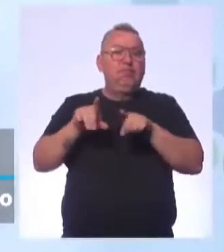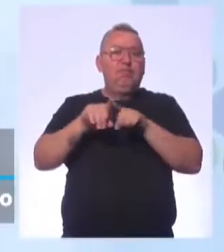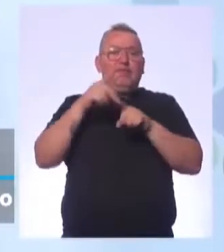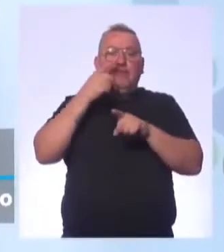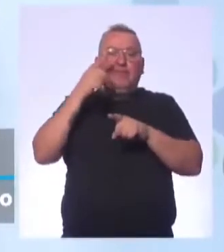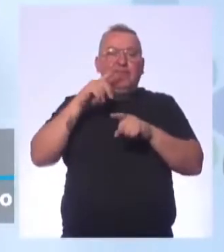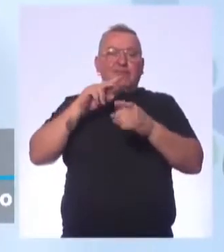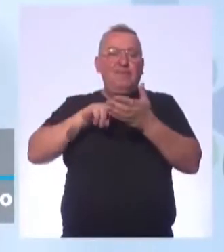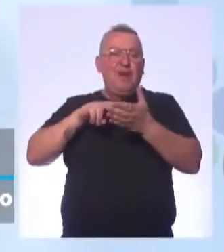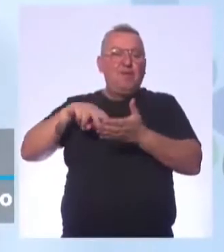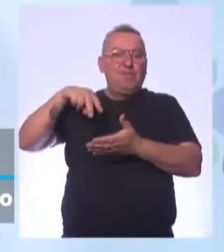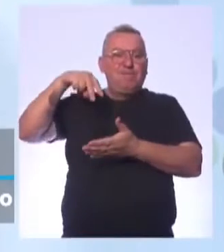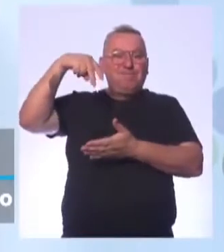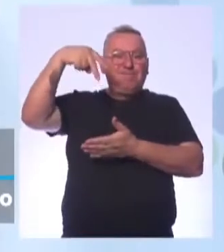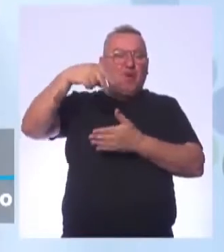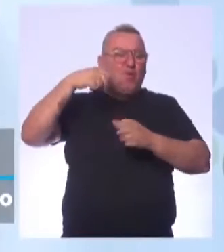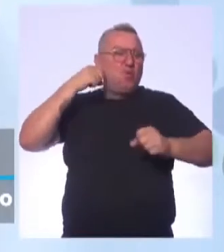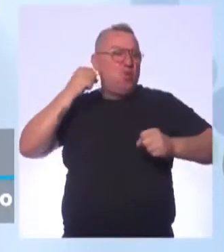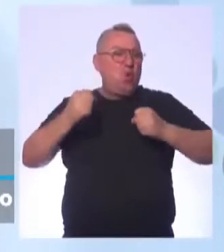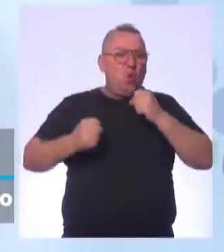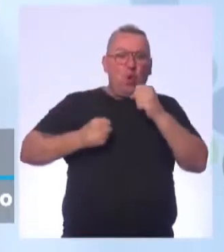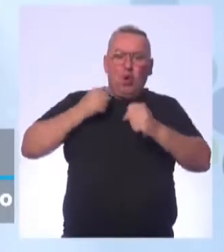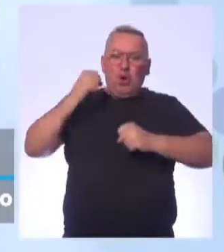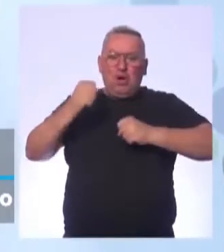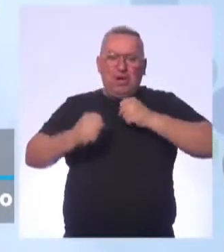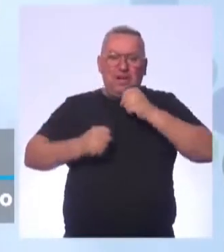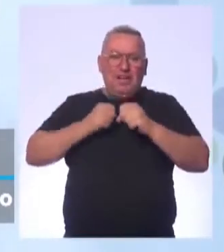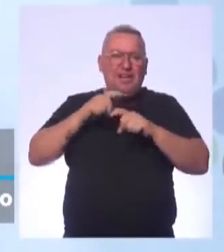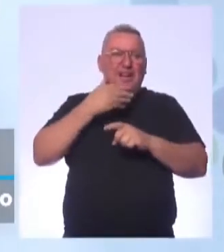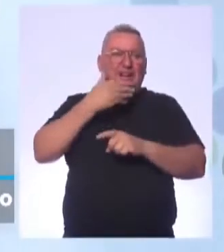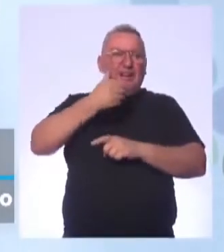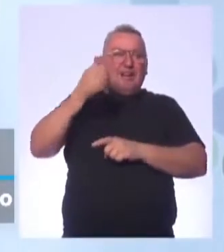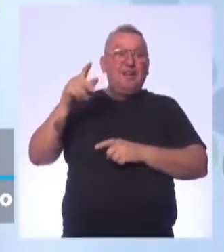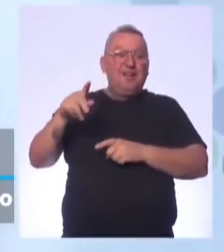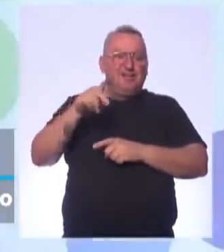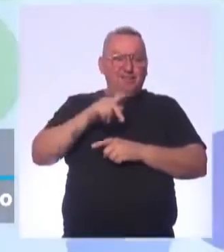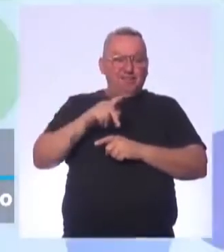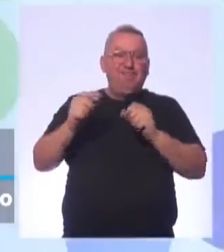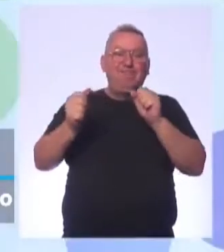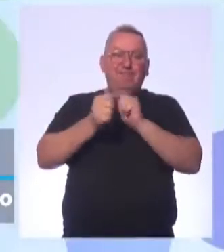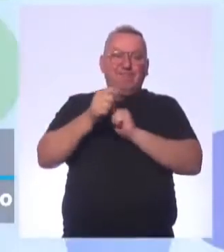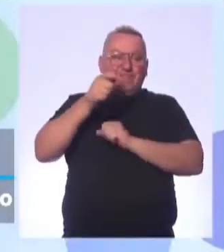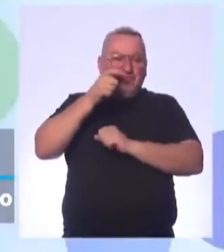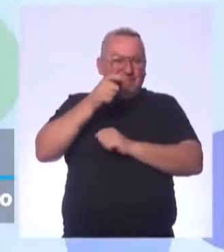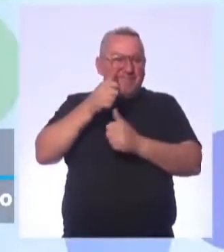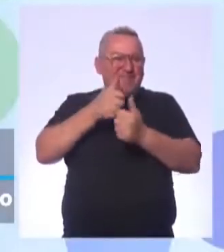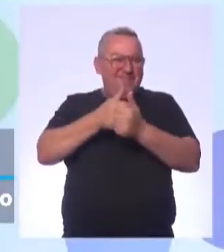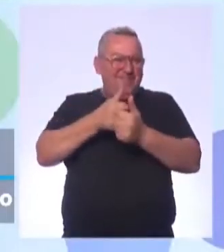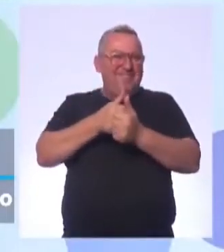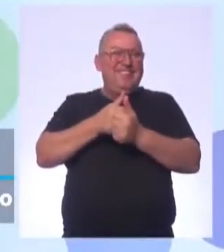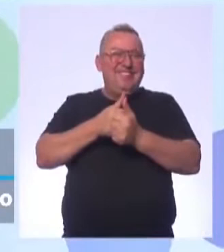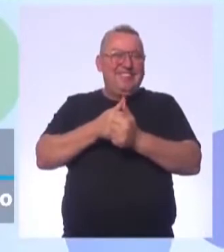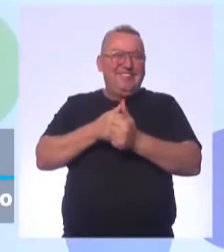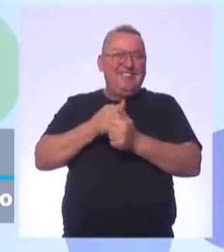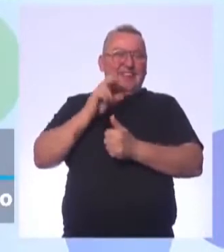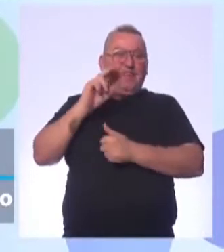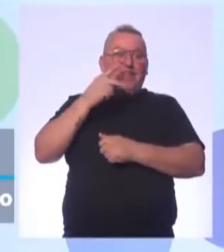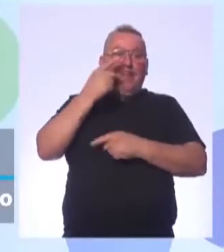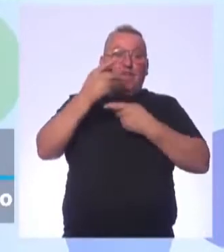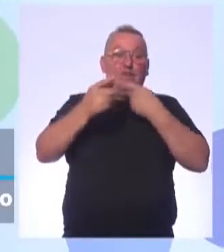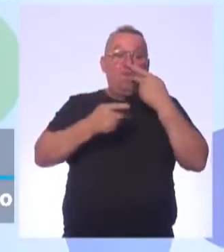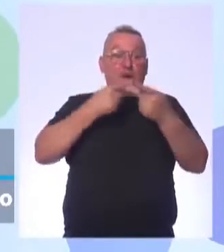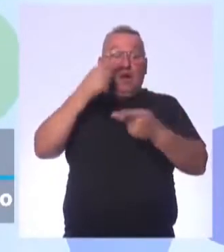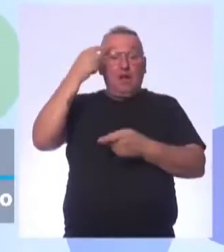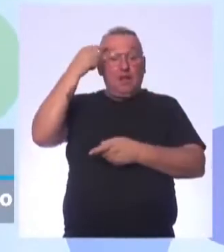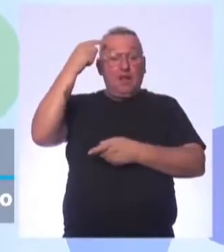salto, corridas, então é melhor aí com o professor vendo mesmo de pertinho. É muito legal isso, Mara, porque a gente vai falando, vai